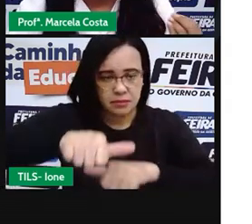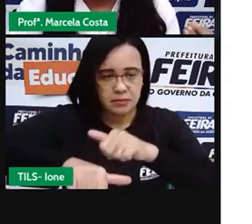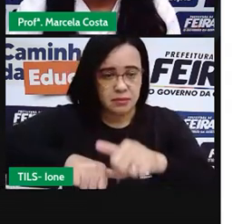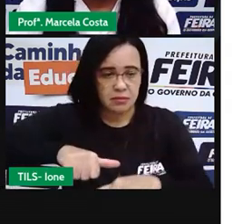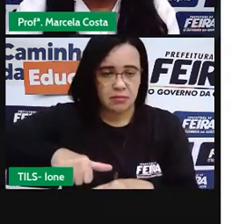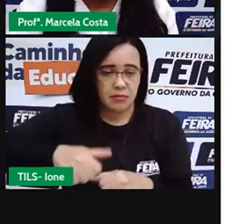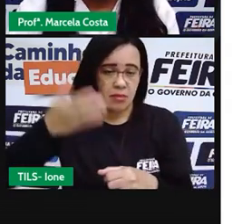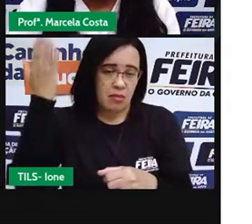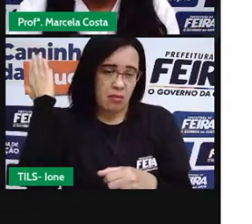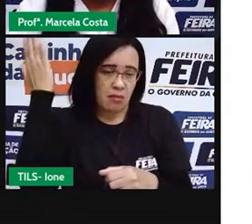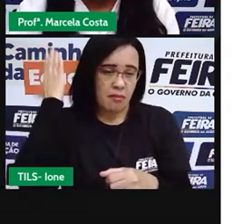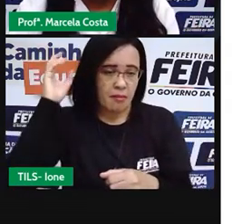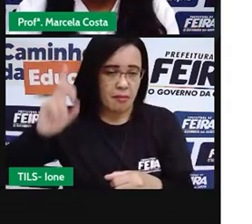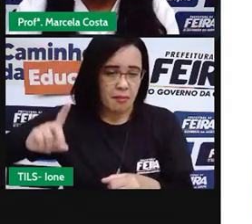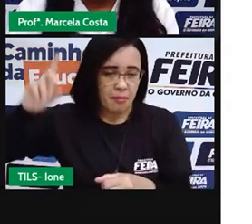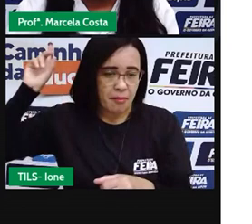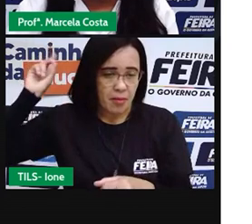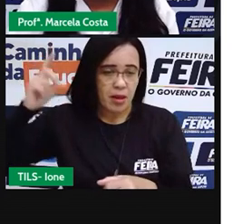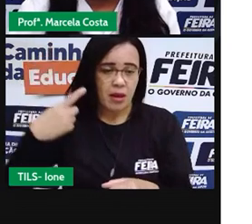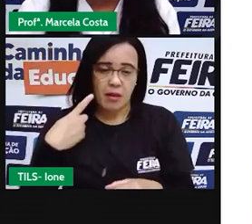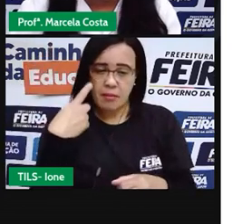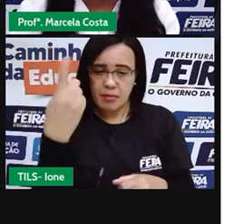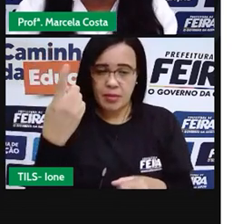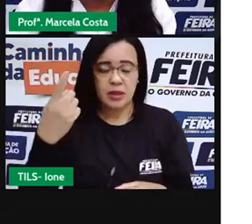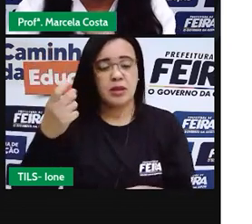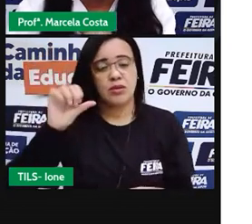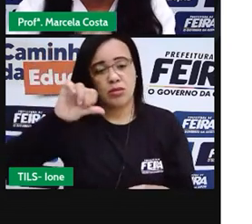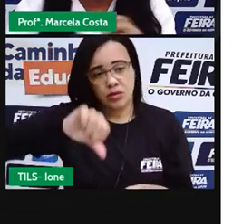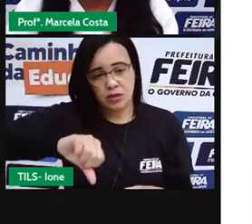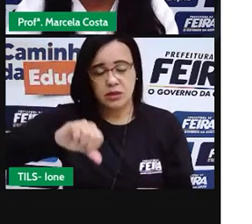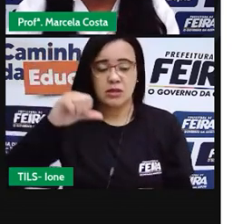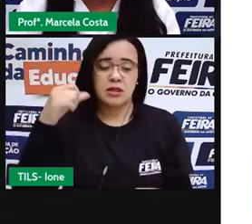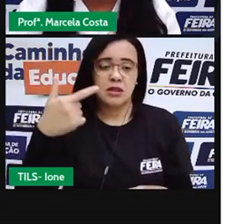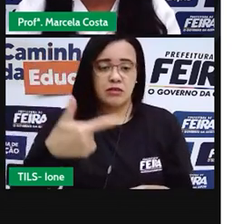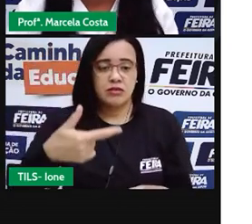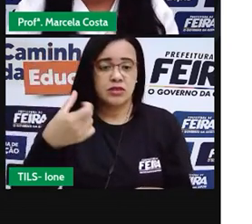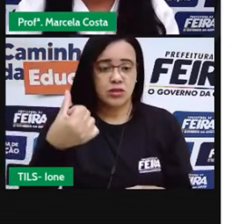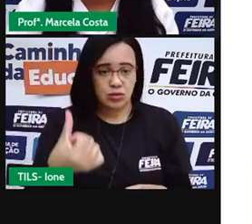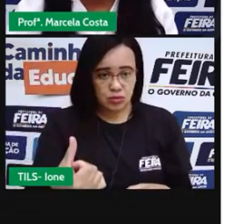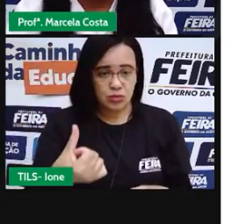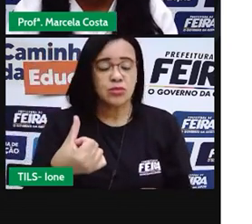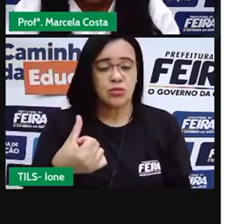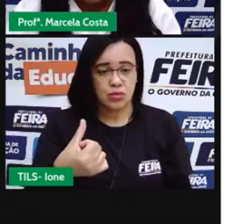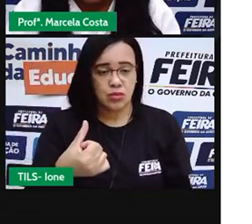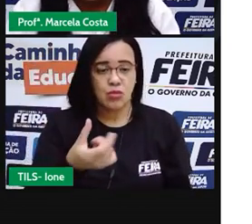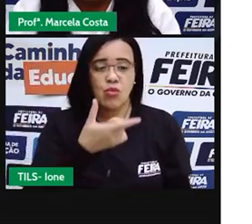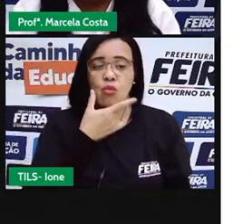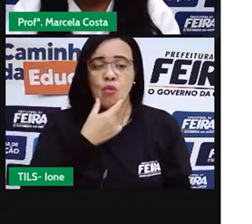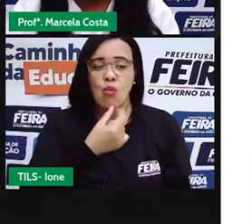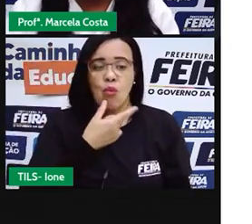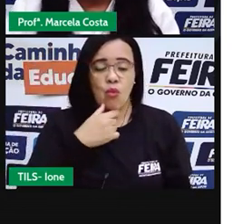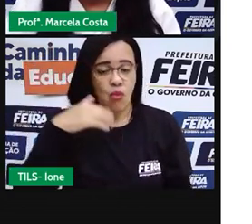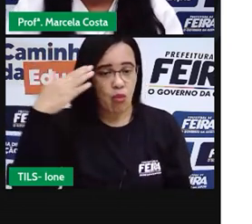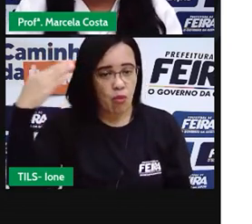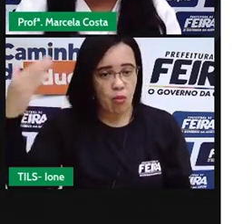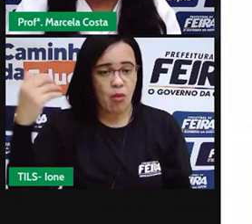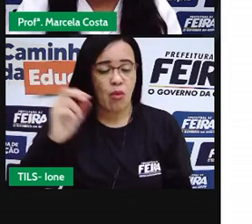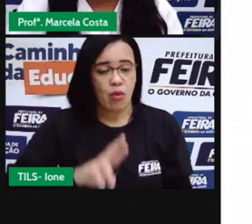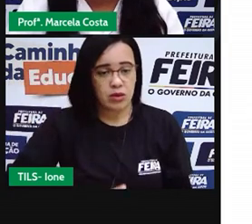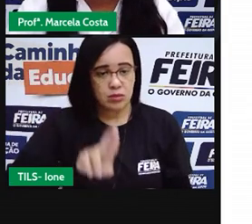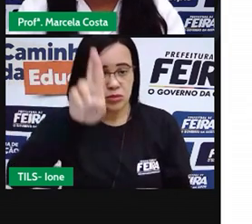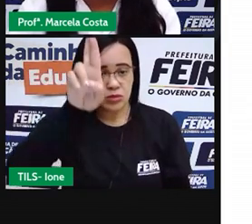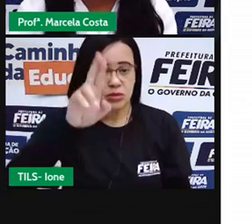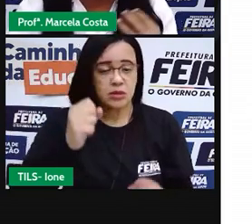1921, na administração do Coronel Francisco de Macedo, foi